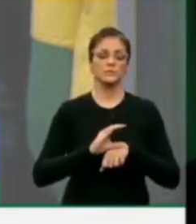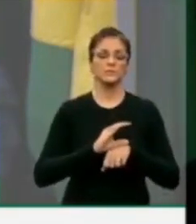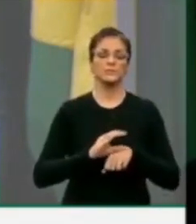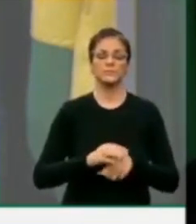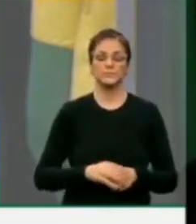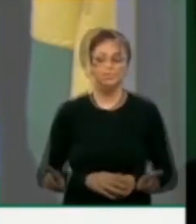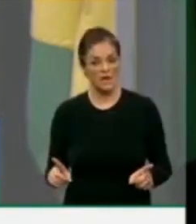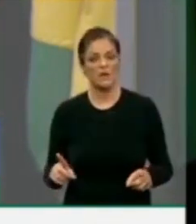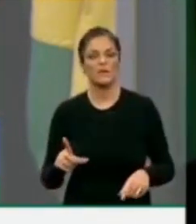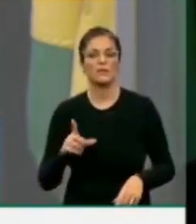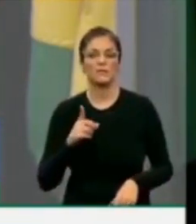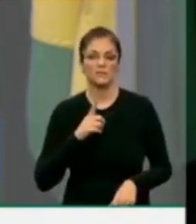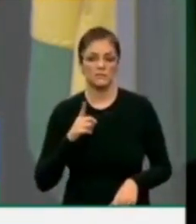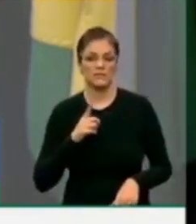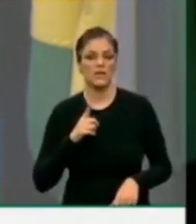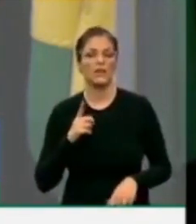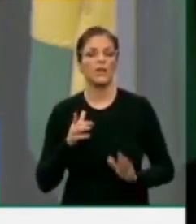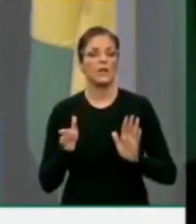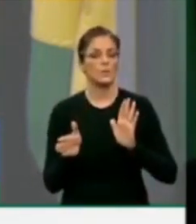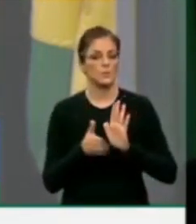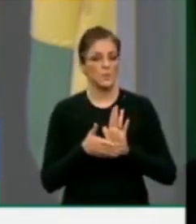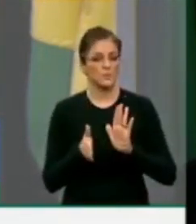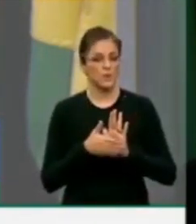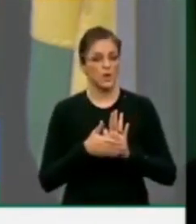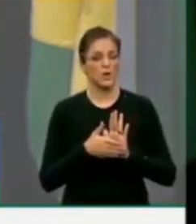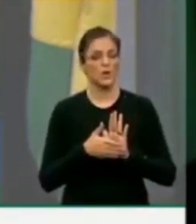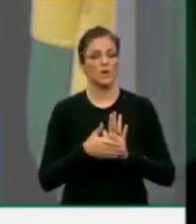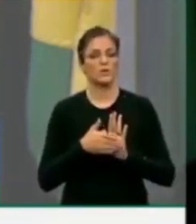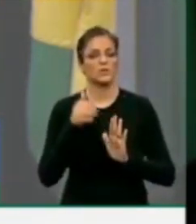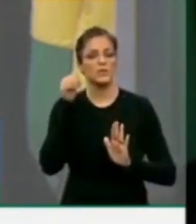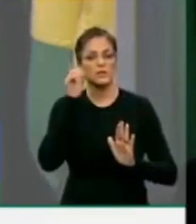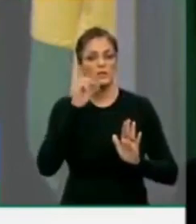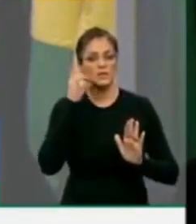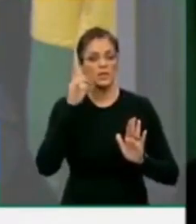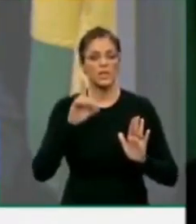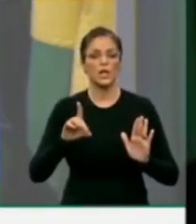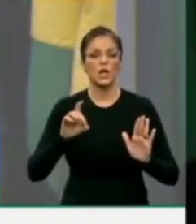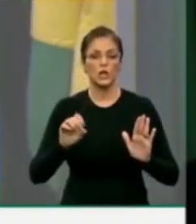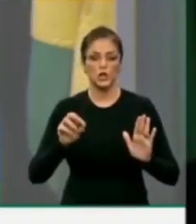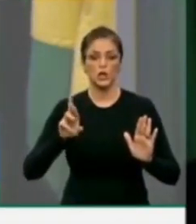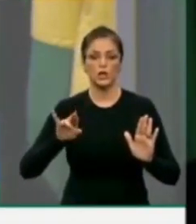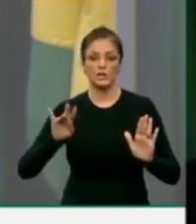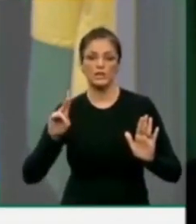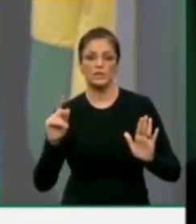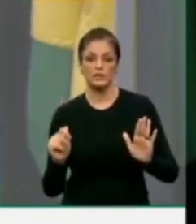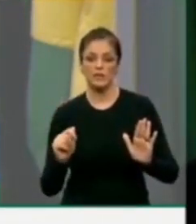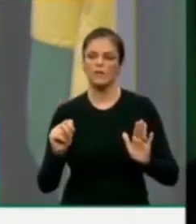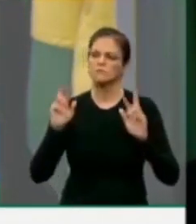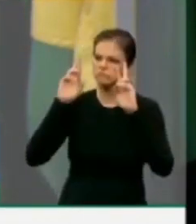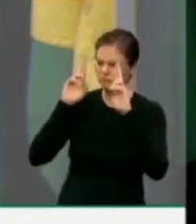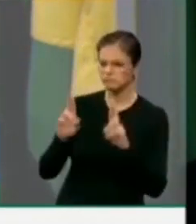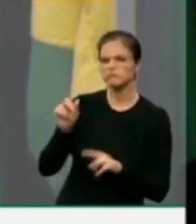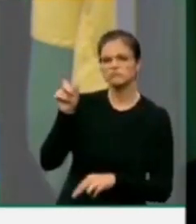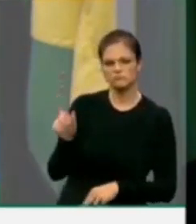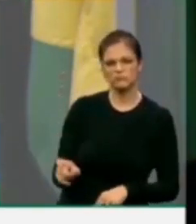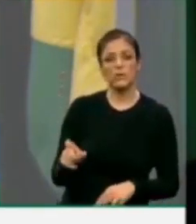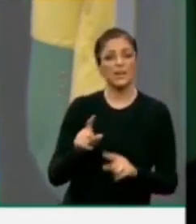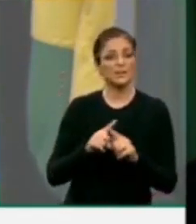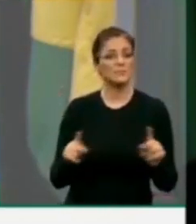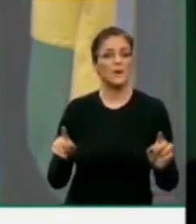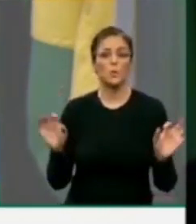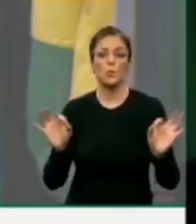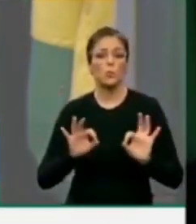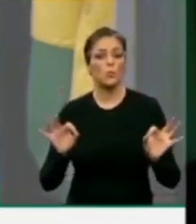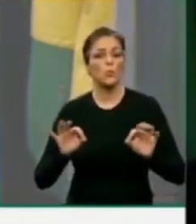há, obviamente, uma proposta por parte da deputada Dorinha, que eu tenho um grande respeito por ela, mas que não prevê